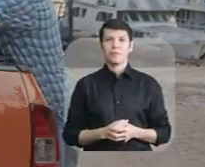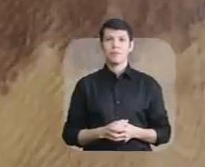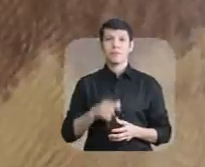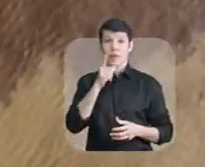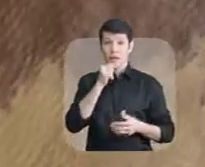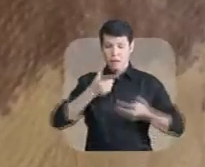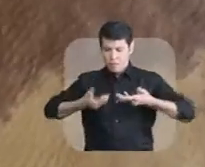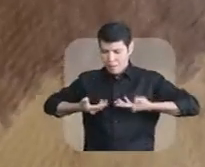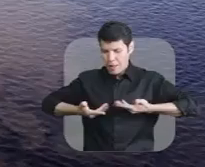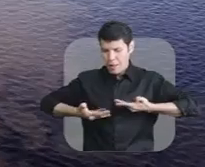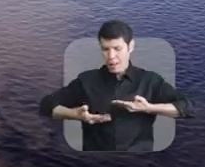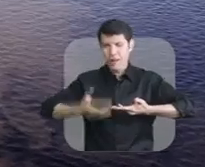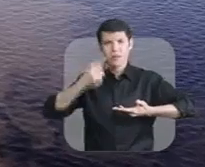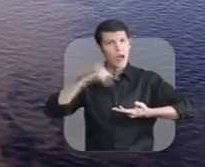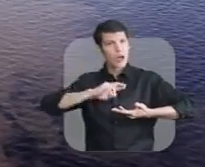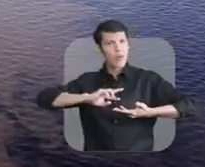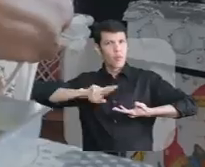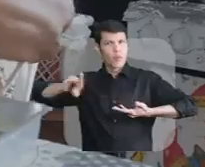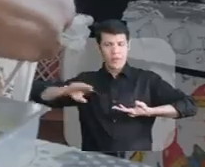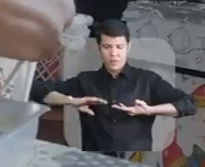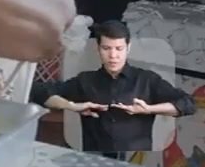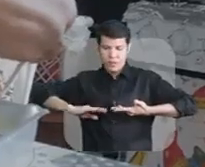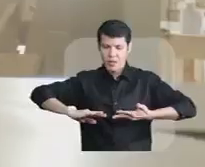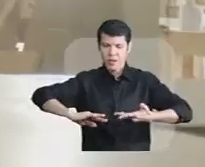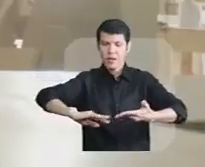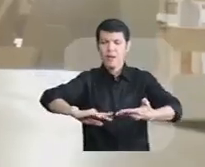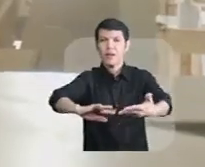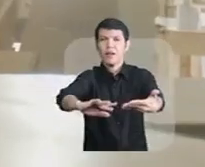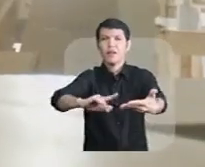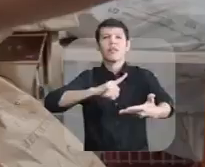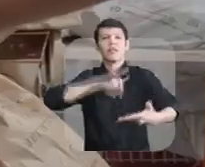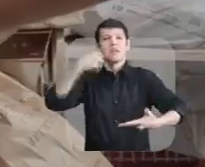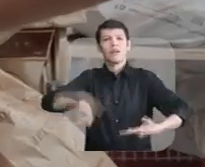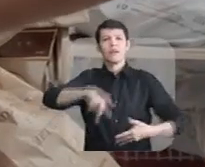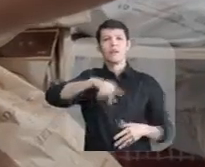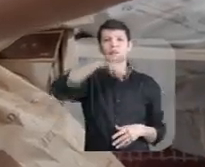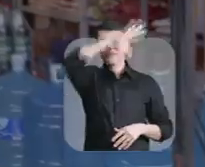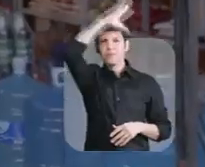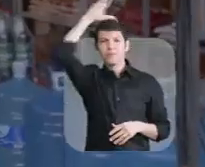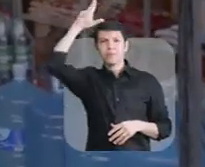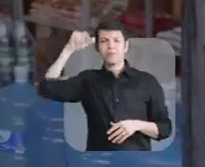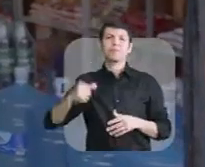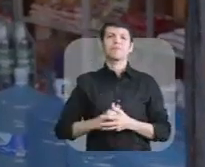Como as águas do rio que de cada lado banha meu lugar